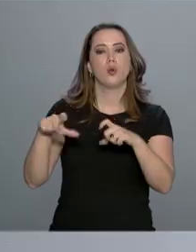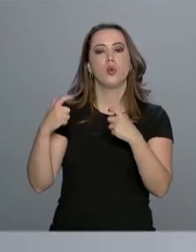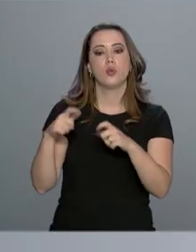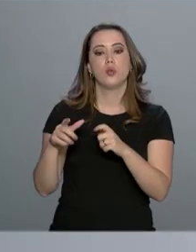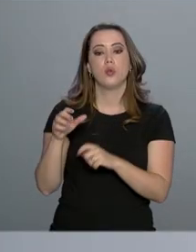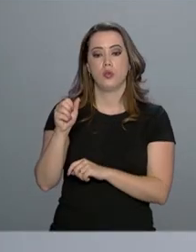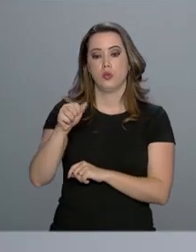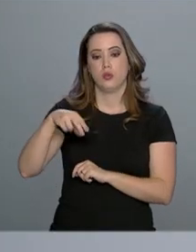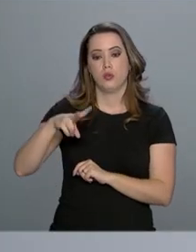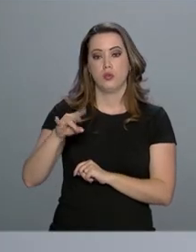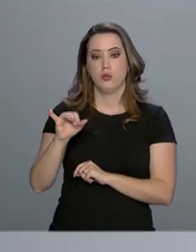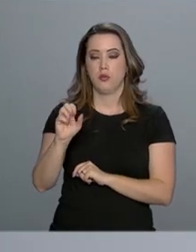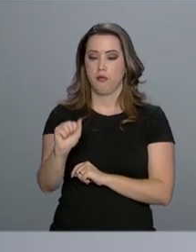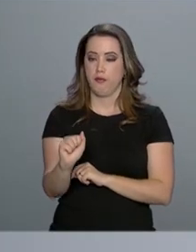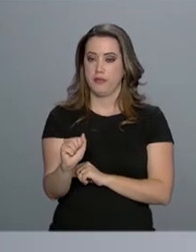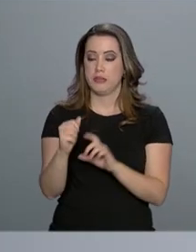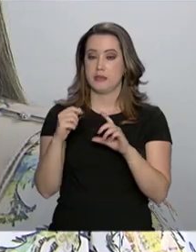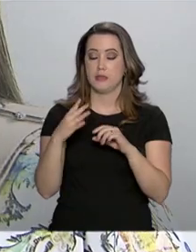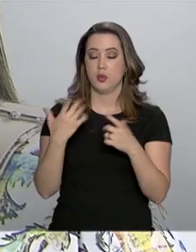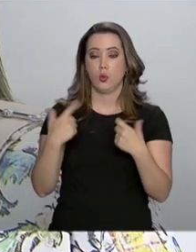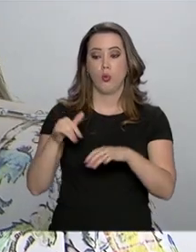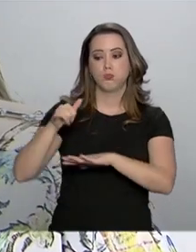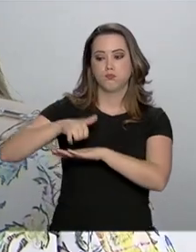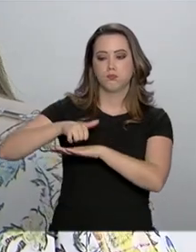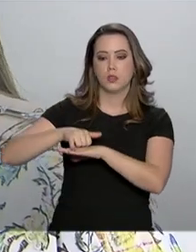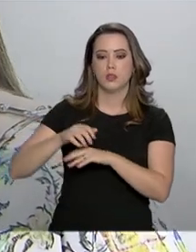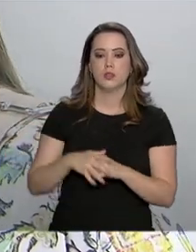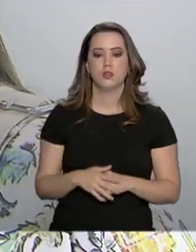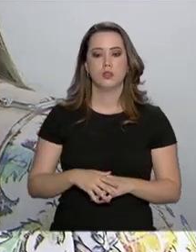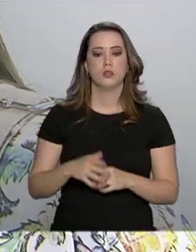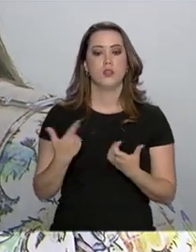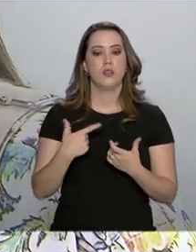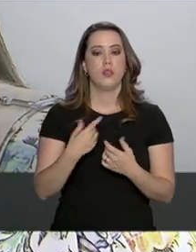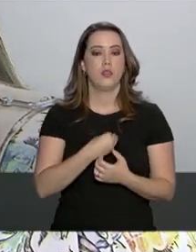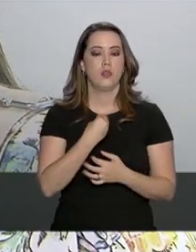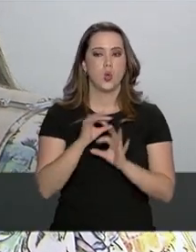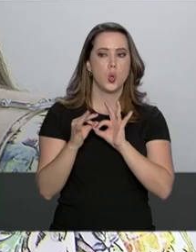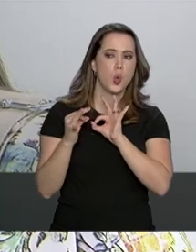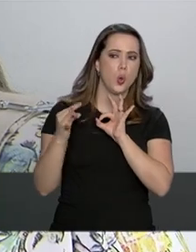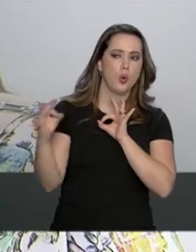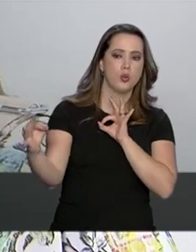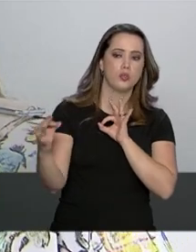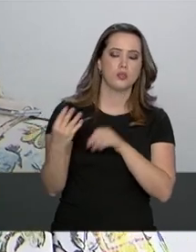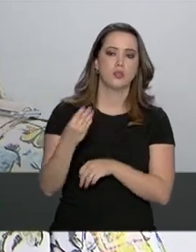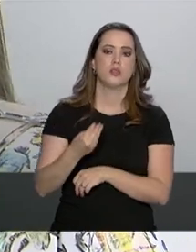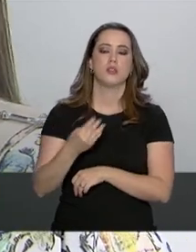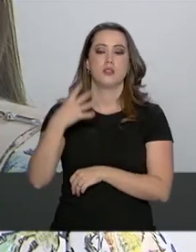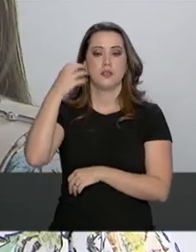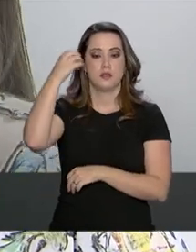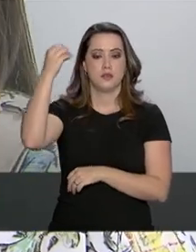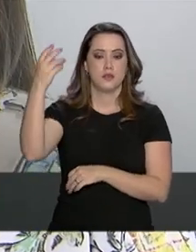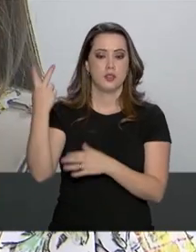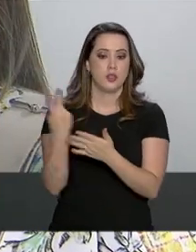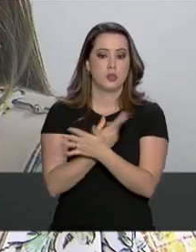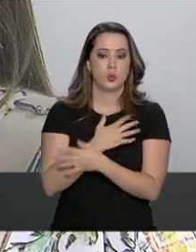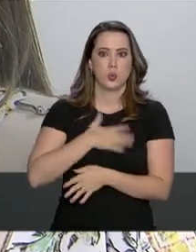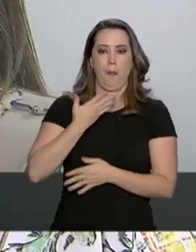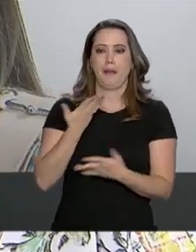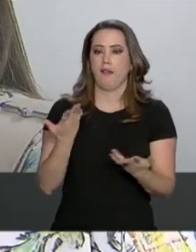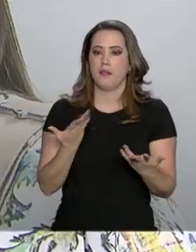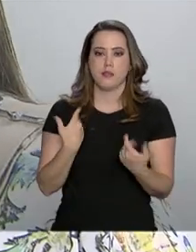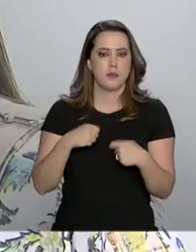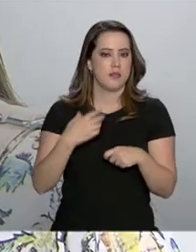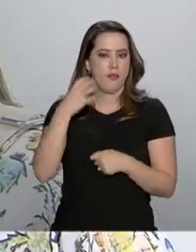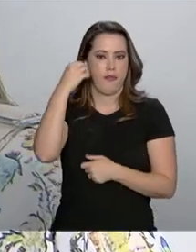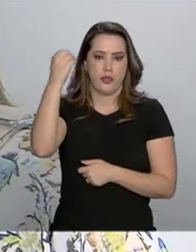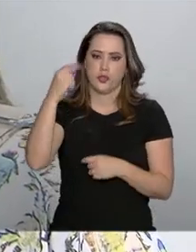posto da Anvisa no aeroporto de Brasília. Como eu moro longe, moro no Lago Norte e essa viagem a trabalho surgiu inesperadamente